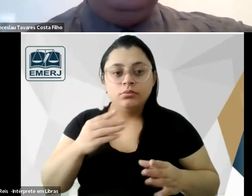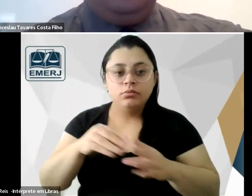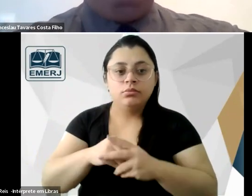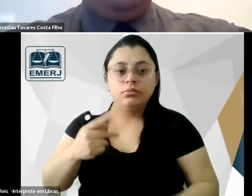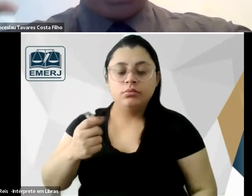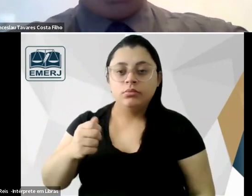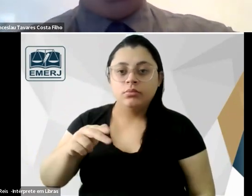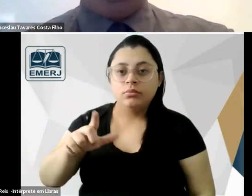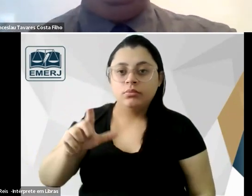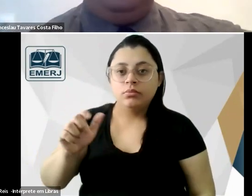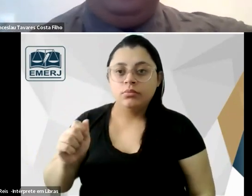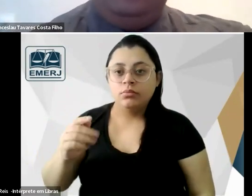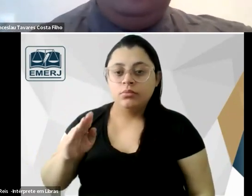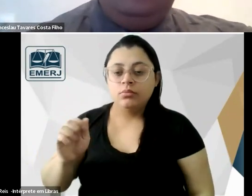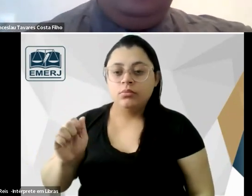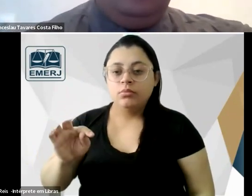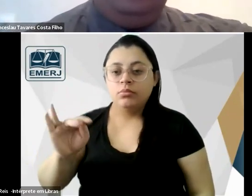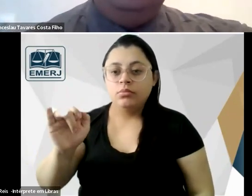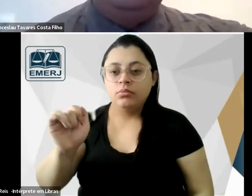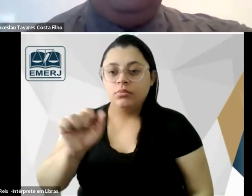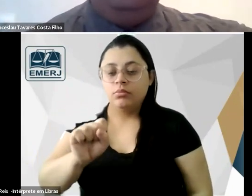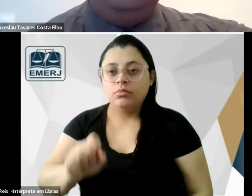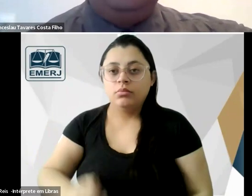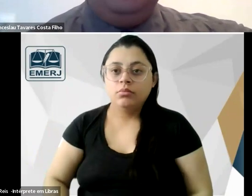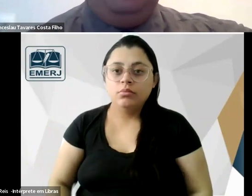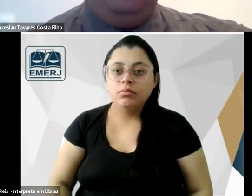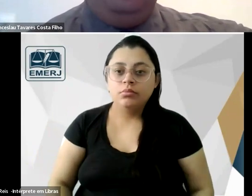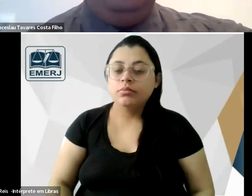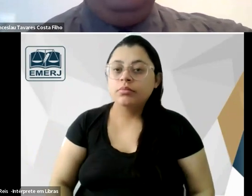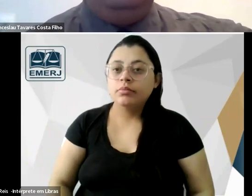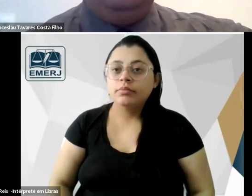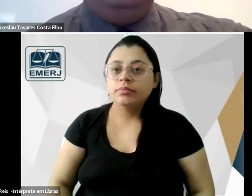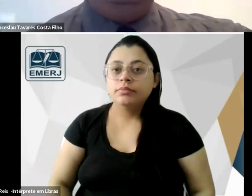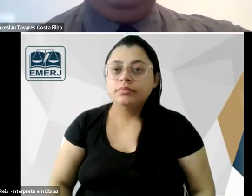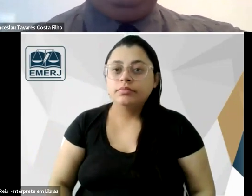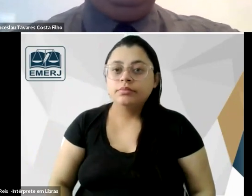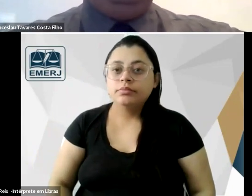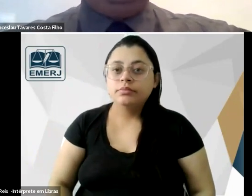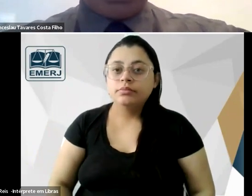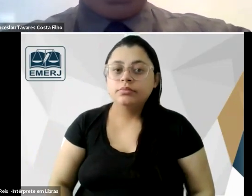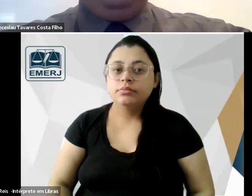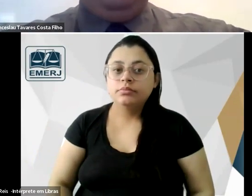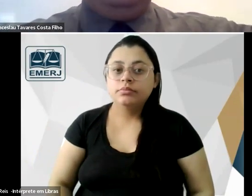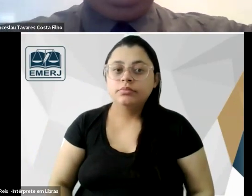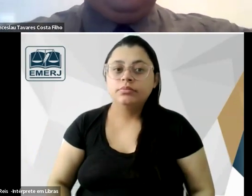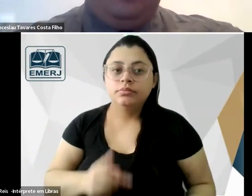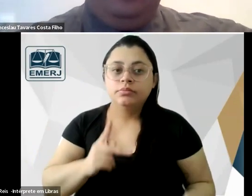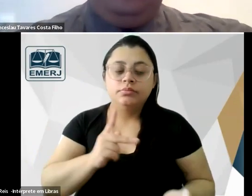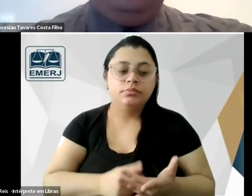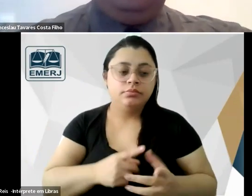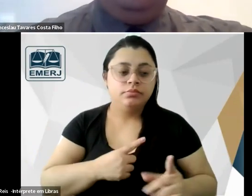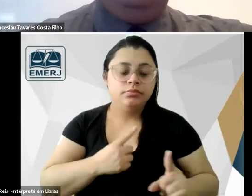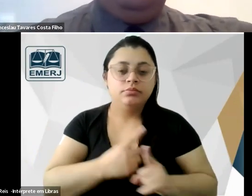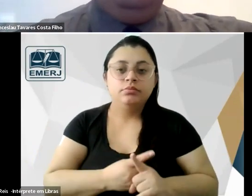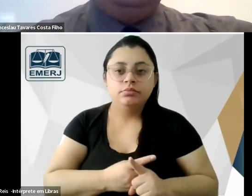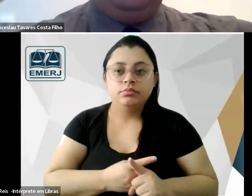de se redimensionar a escola do Recife da verdade encontrar uma mentalidade